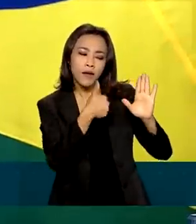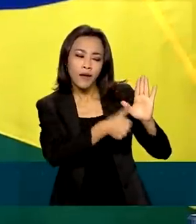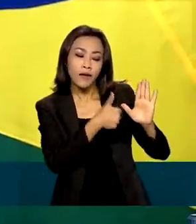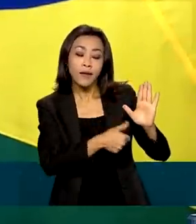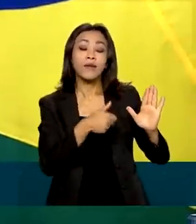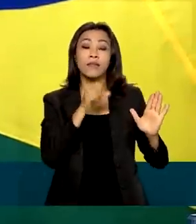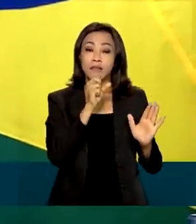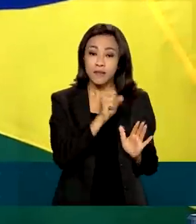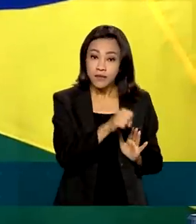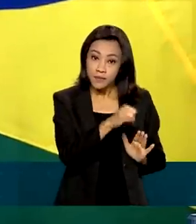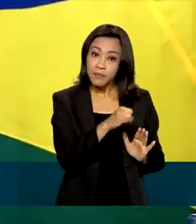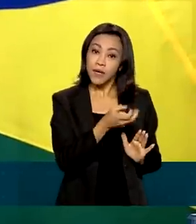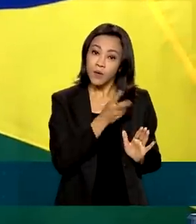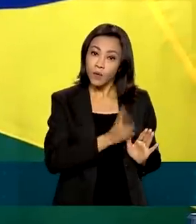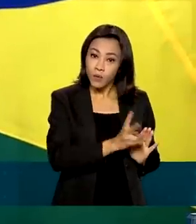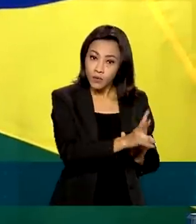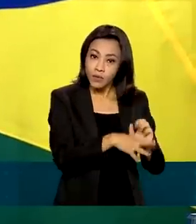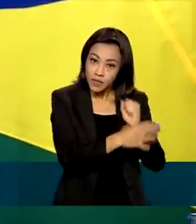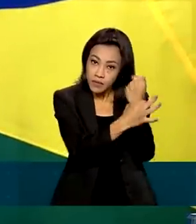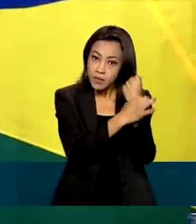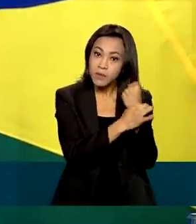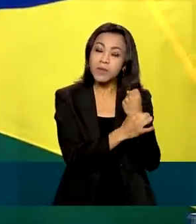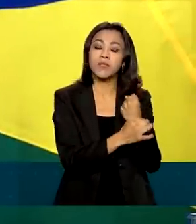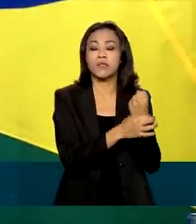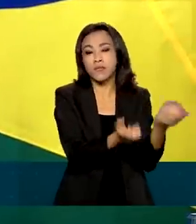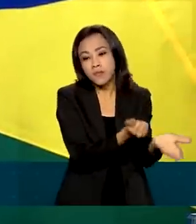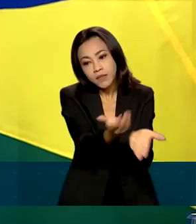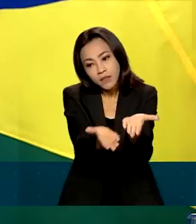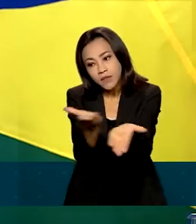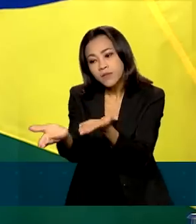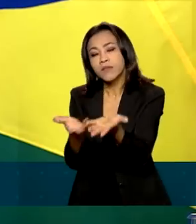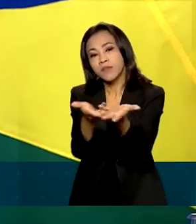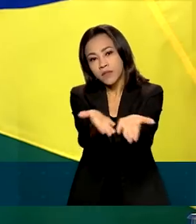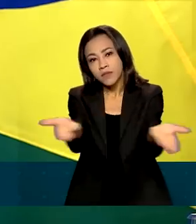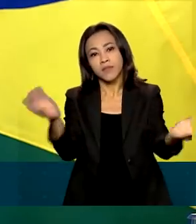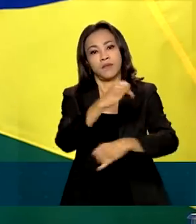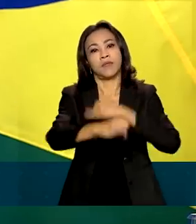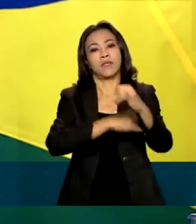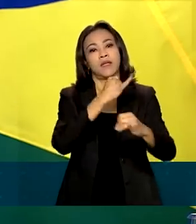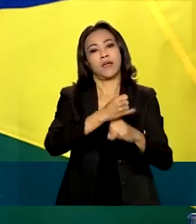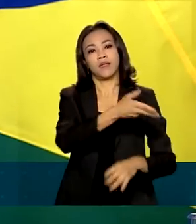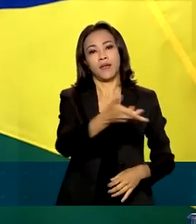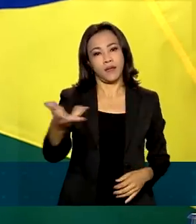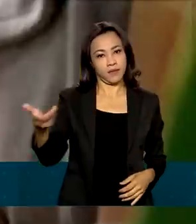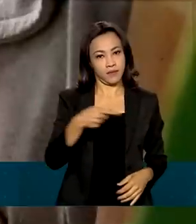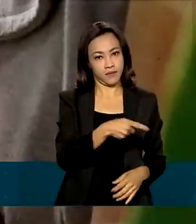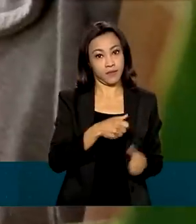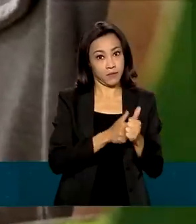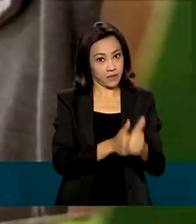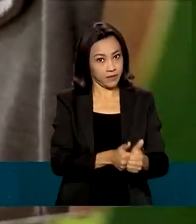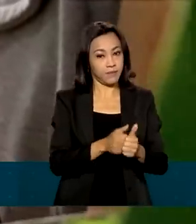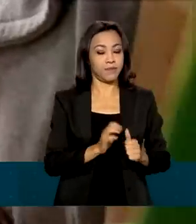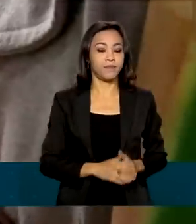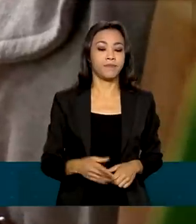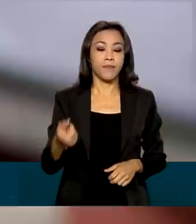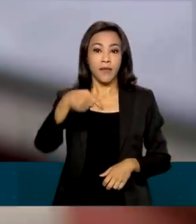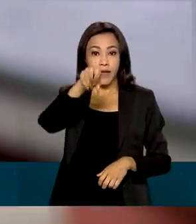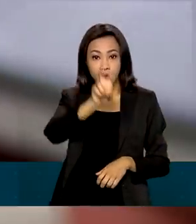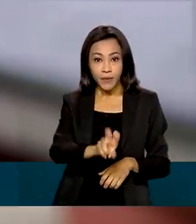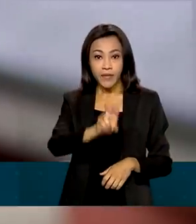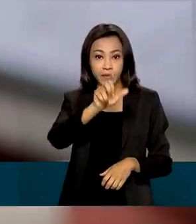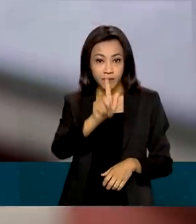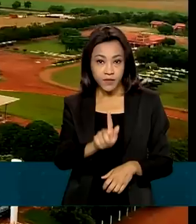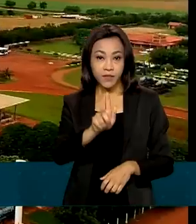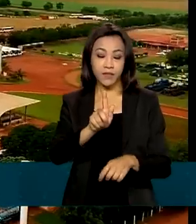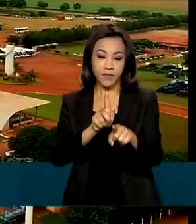necessárias para garantir que todas as regras de prestação do serviço sejam observadas pelas operadoras. A quinta geração de internet